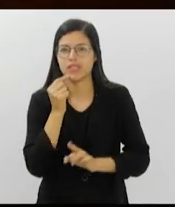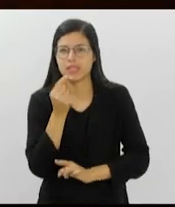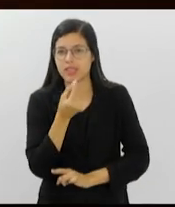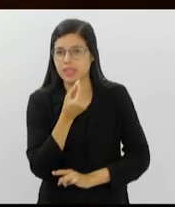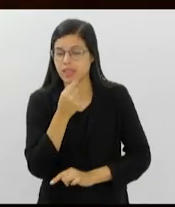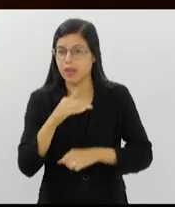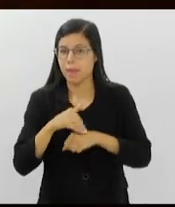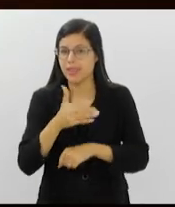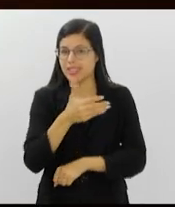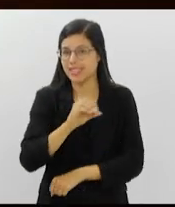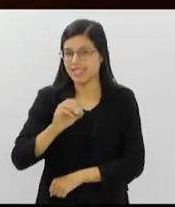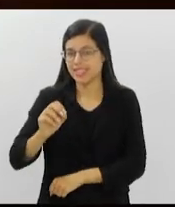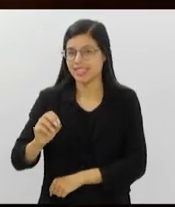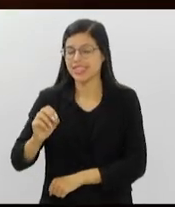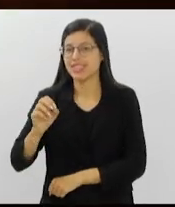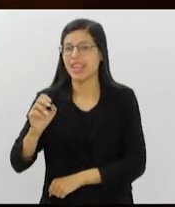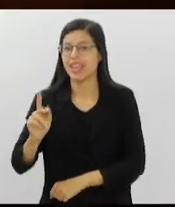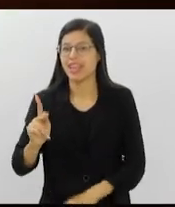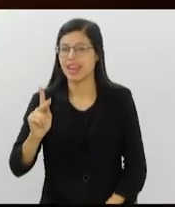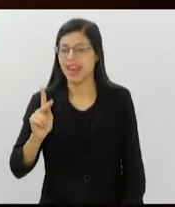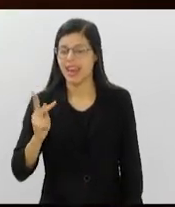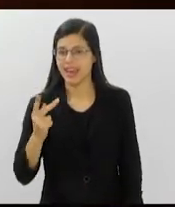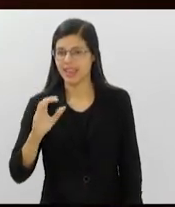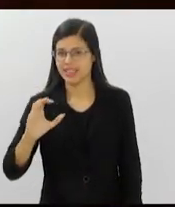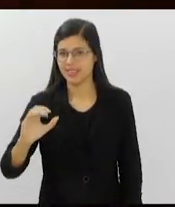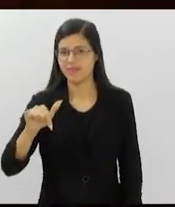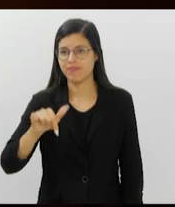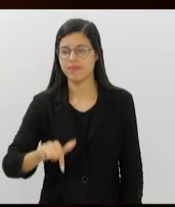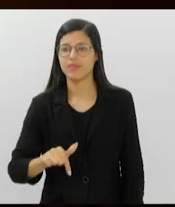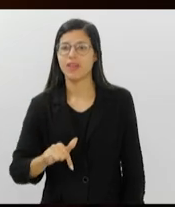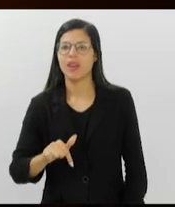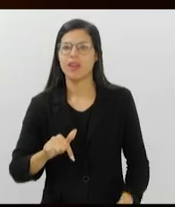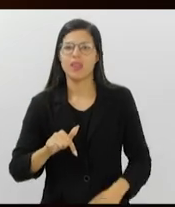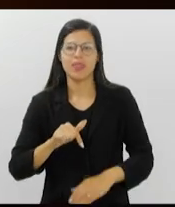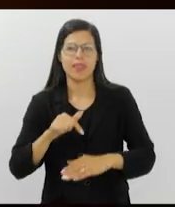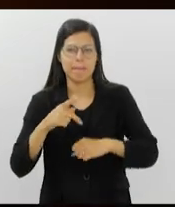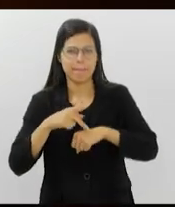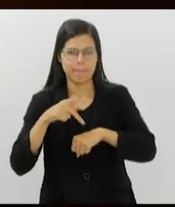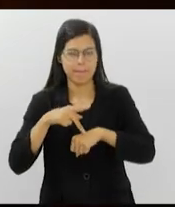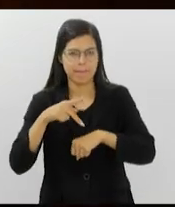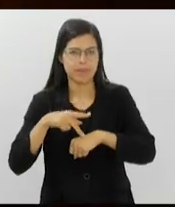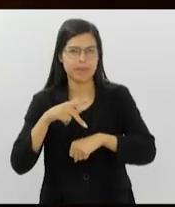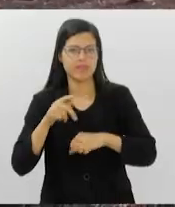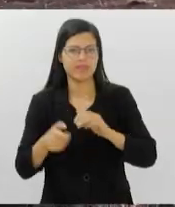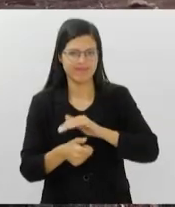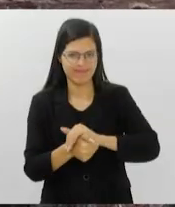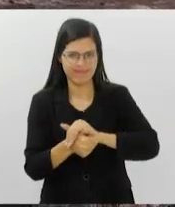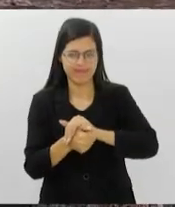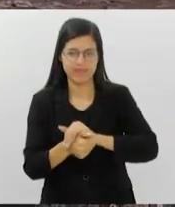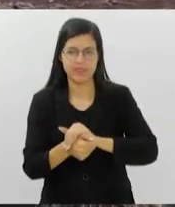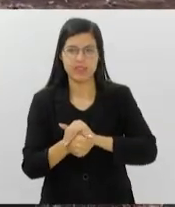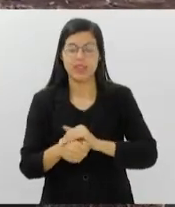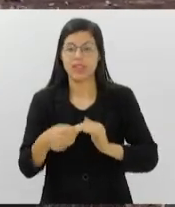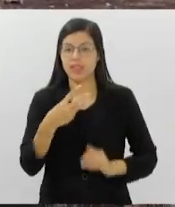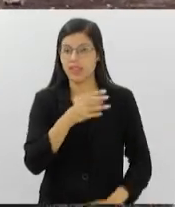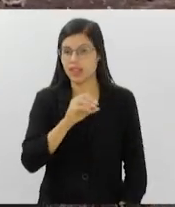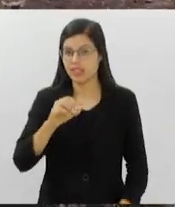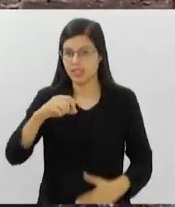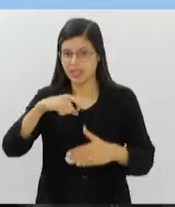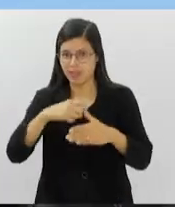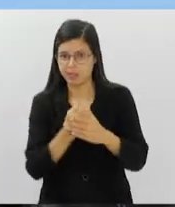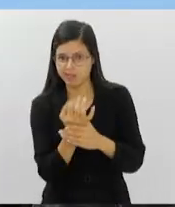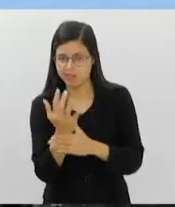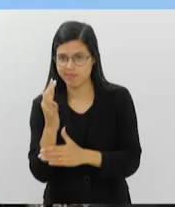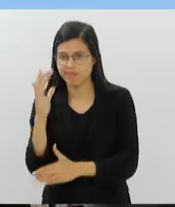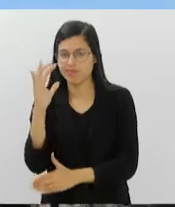mais de 100 hectares de mata, a maior parte na sede Pedra da Tartaruga. A meta é fazer o plantio de 300 mudas de espécies